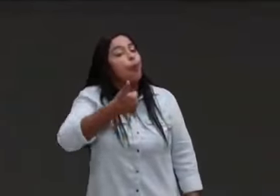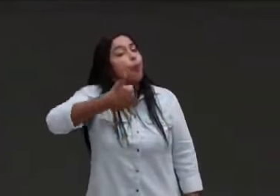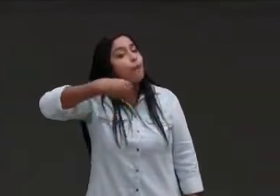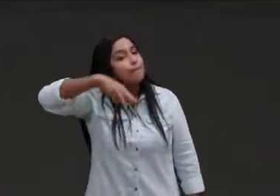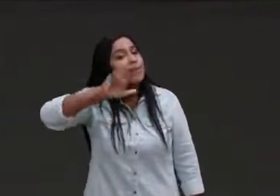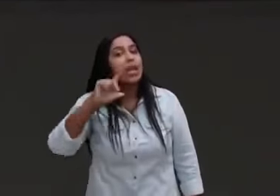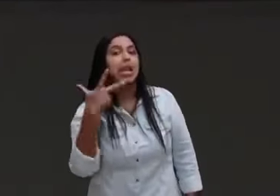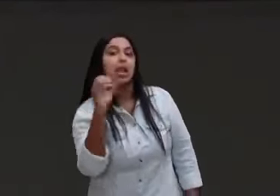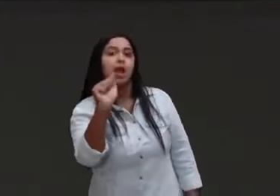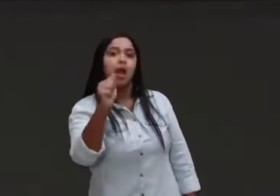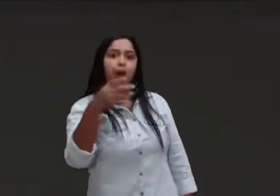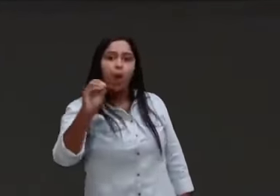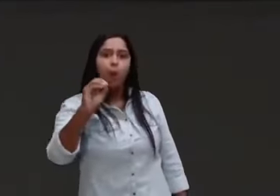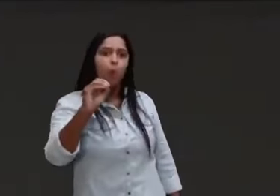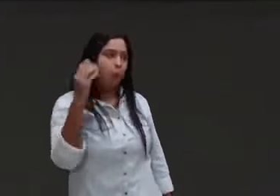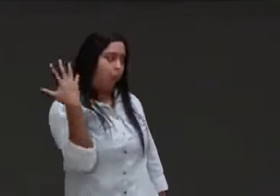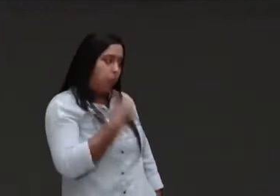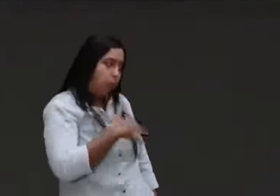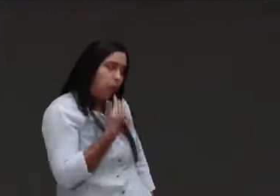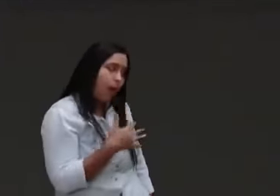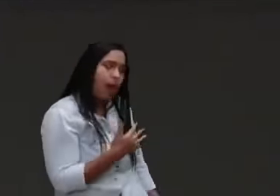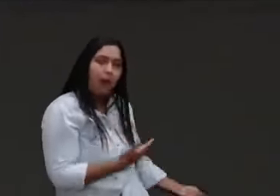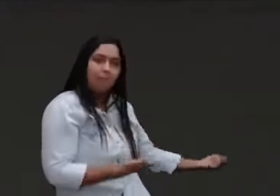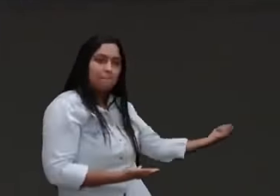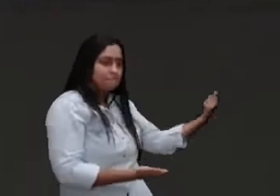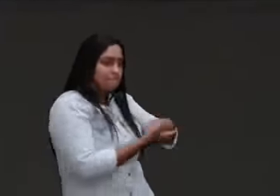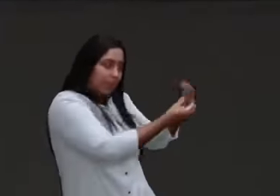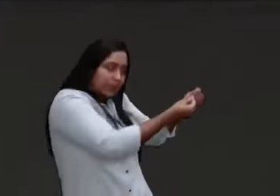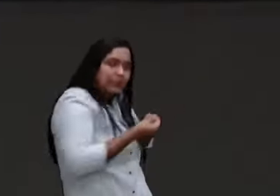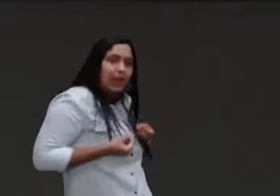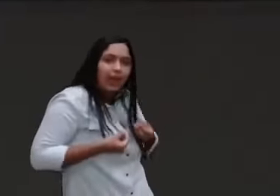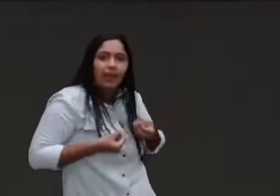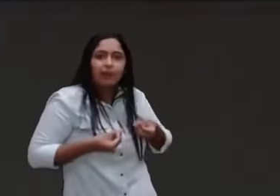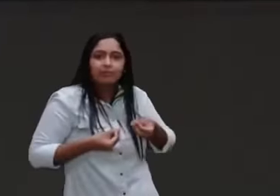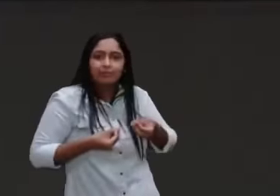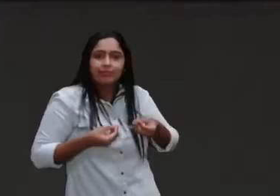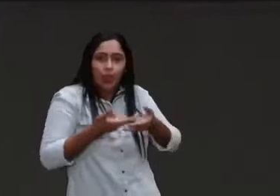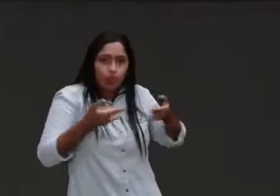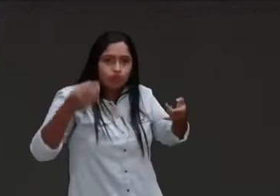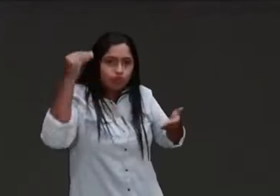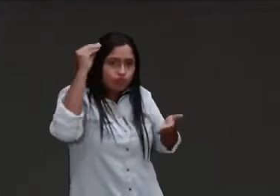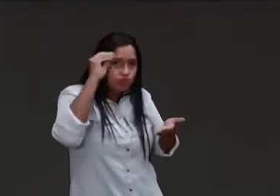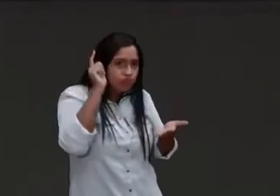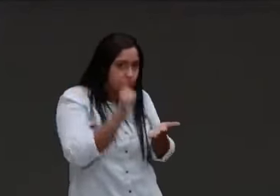leva lá, pode me pagar em dez vezes, eu falei, dá,